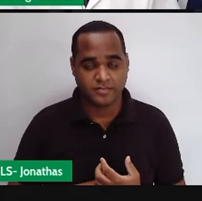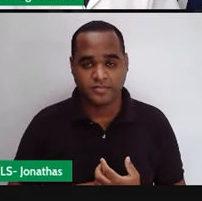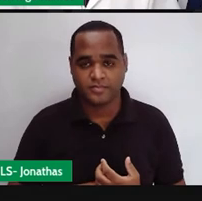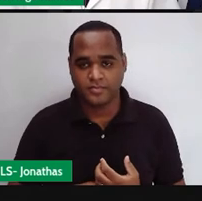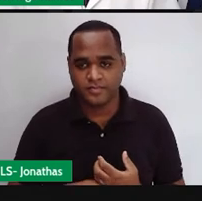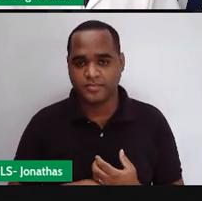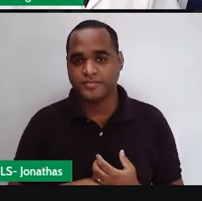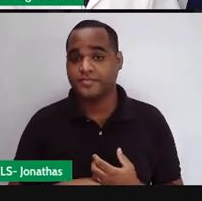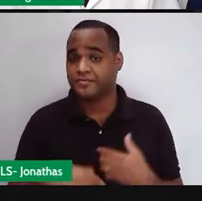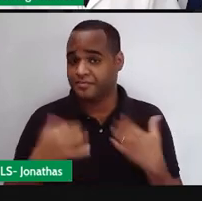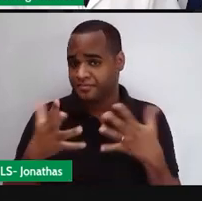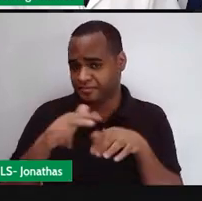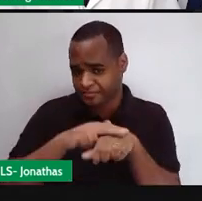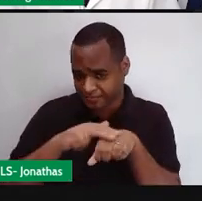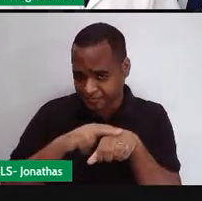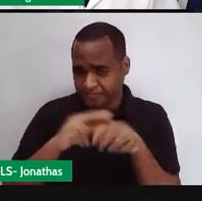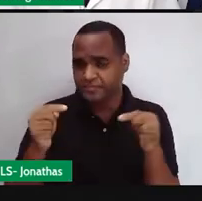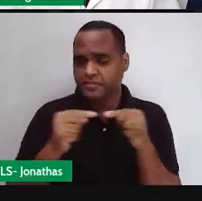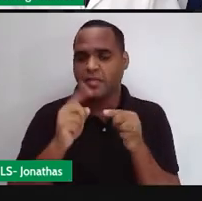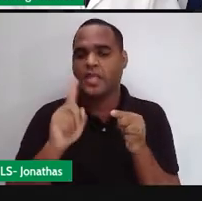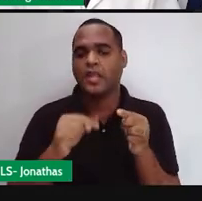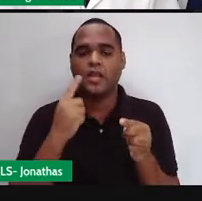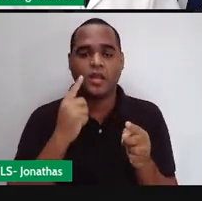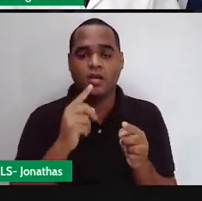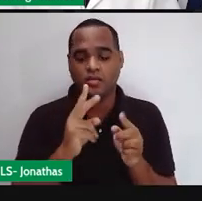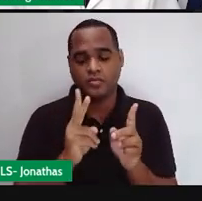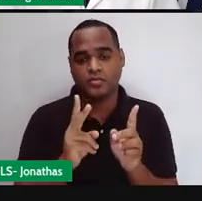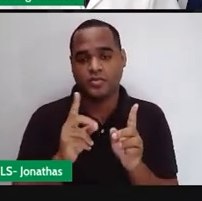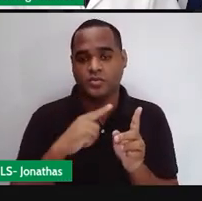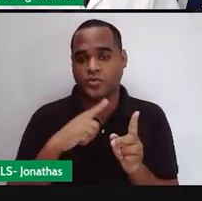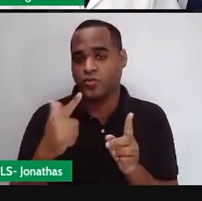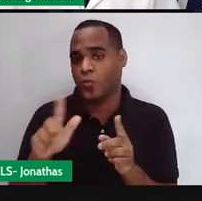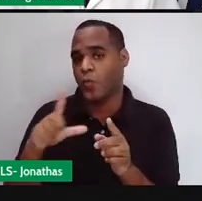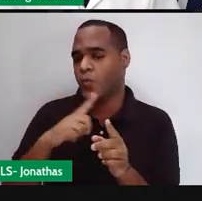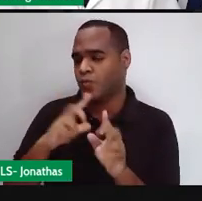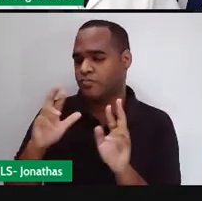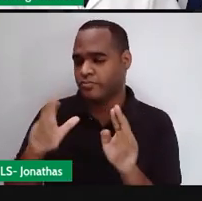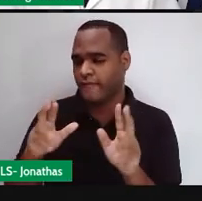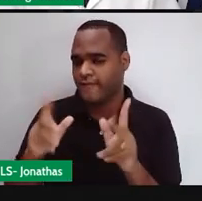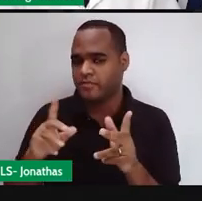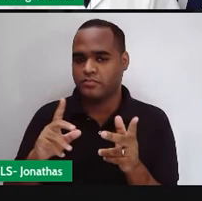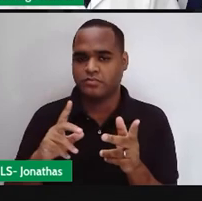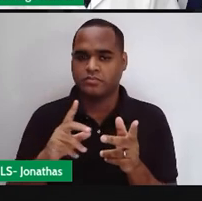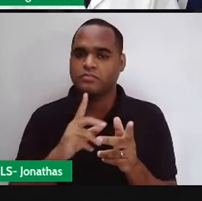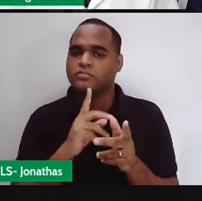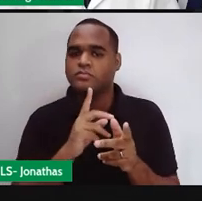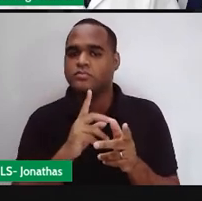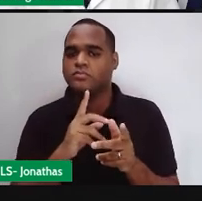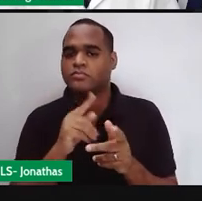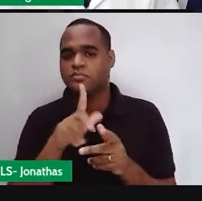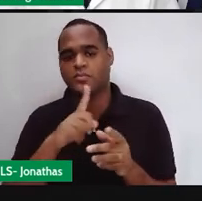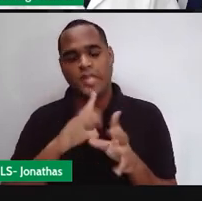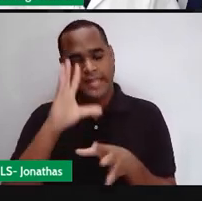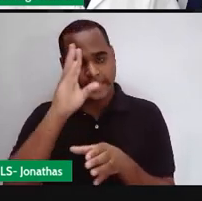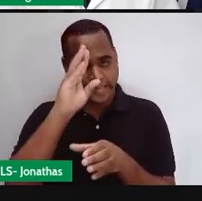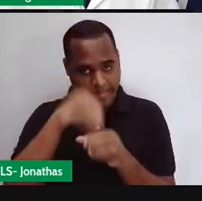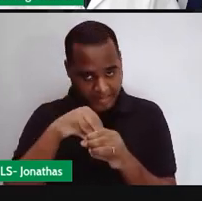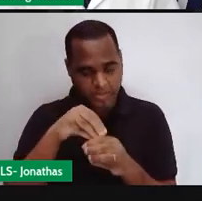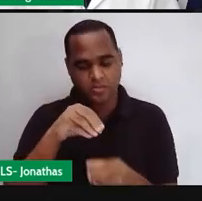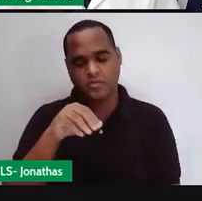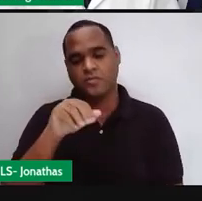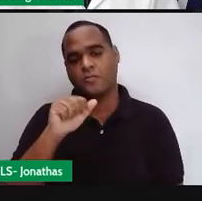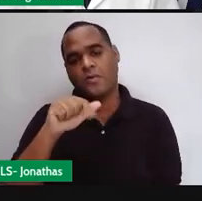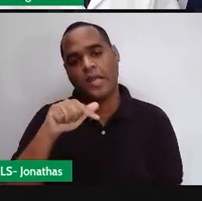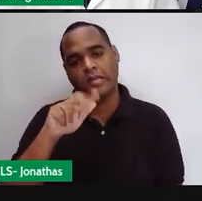Esse lado verde com esse lado aqui vai formar uma aberturazinha aqui. um ângulo interno do quadrado.